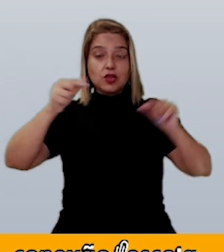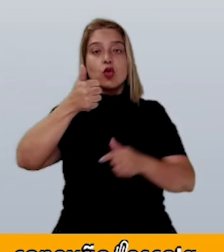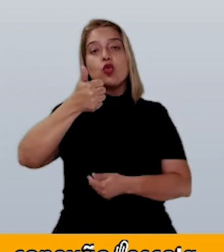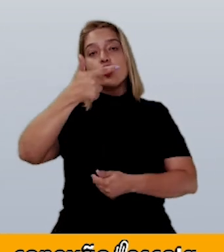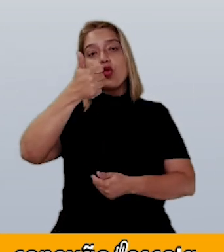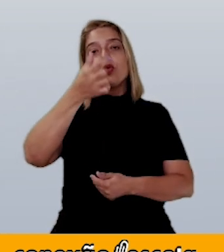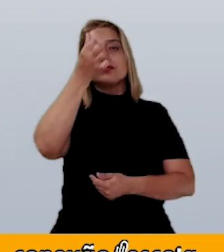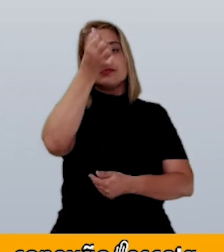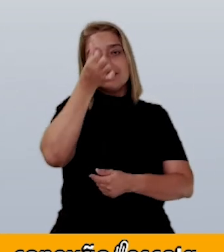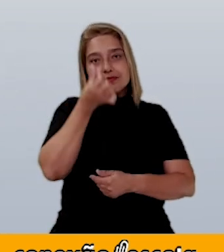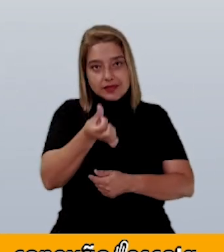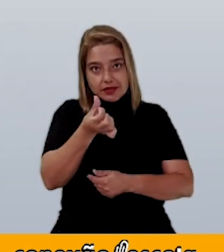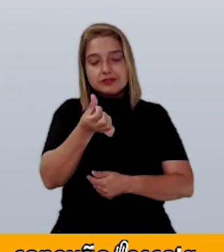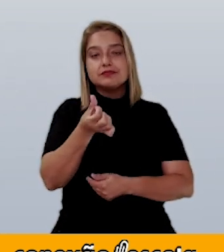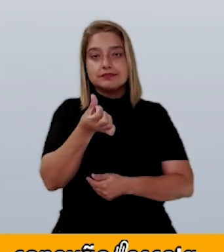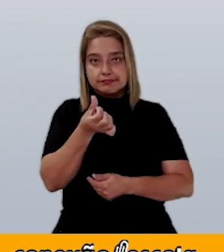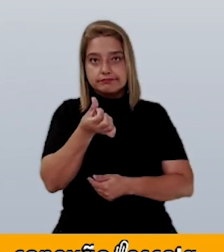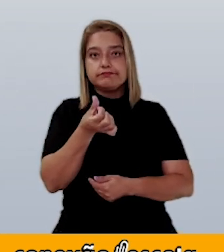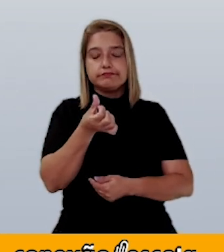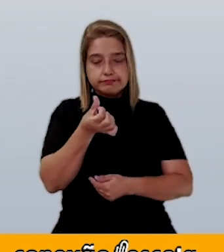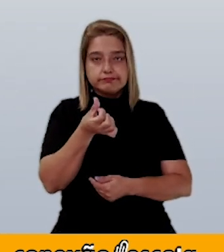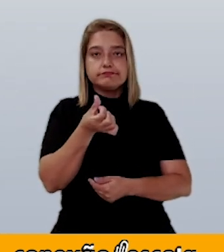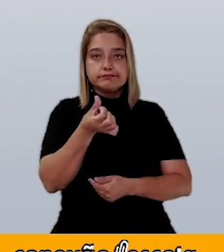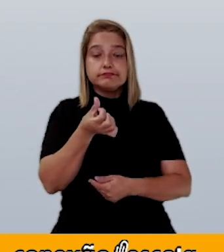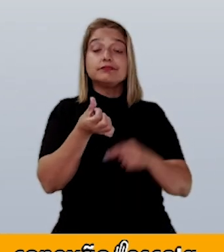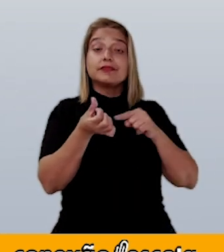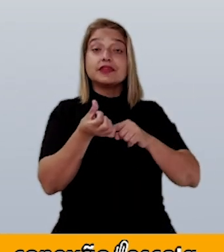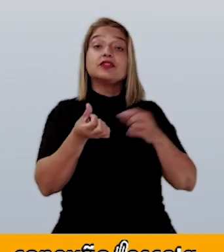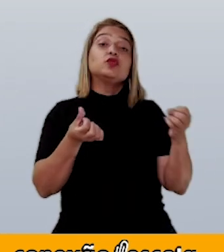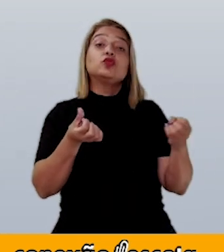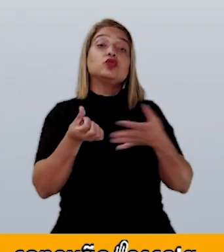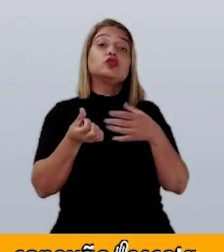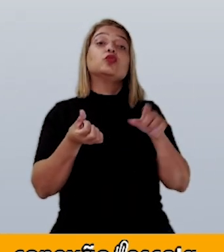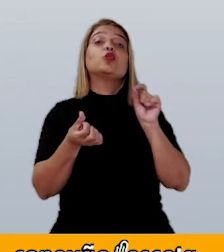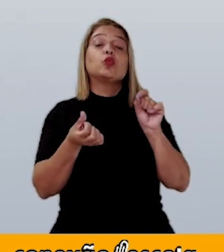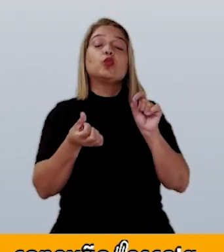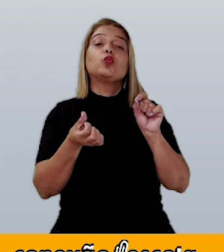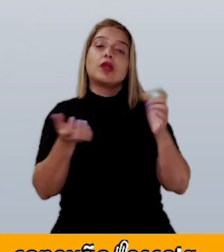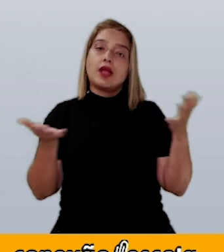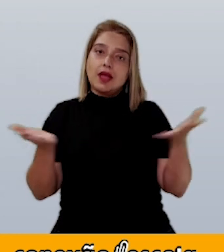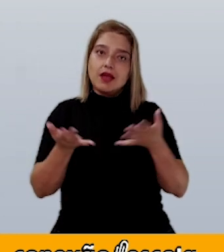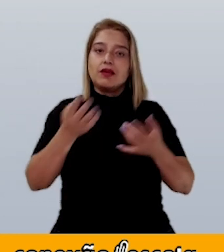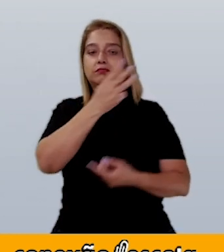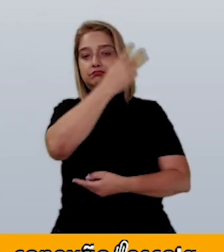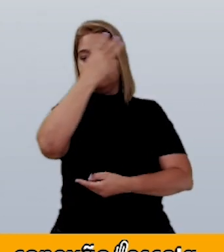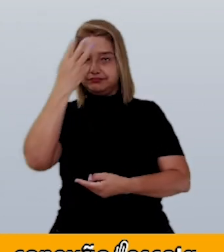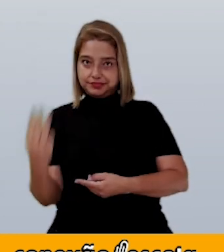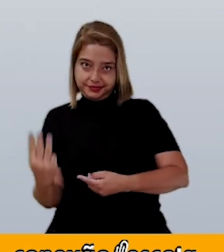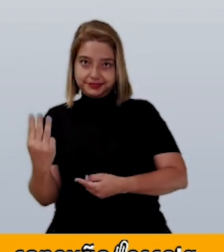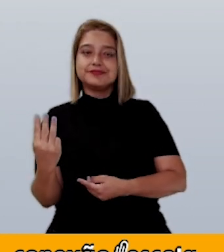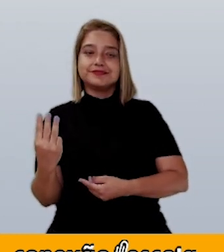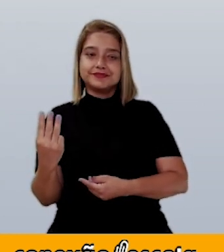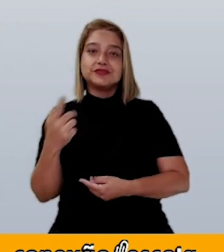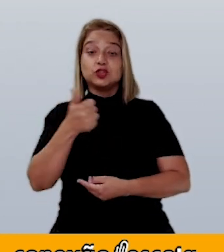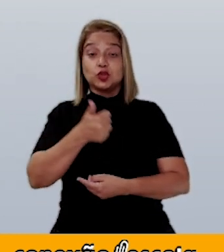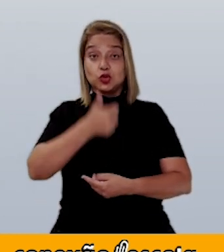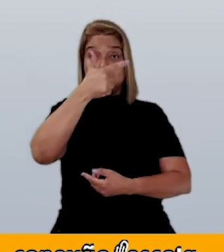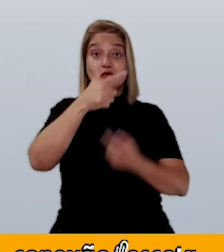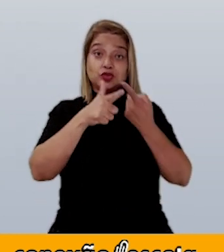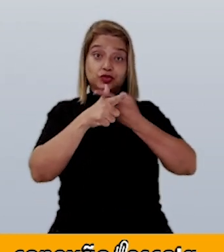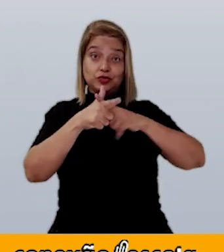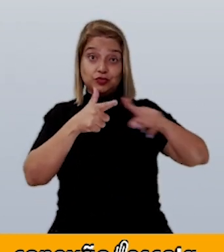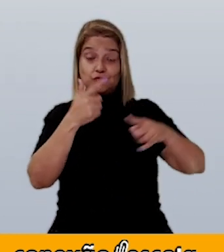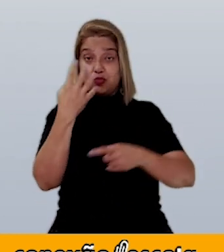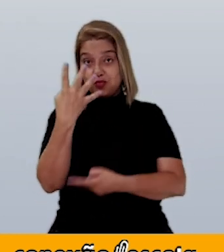divididos em duas linhas. Então, essa nova linha terá três quadrinhos, pois doze